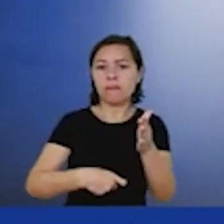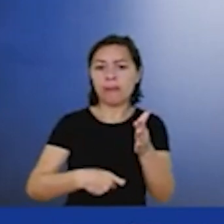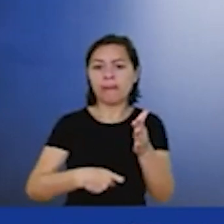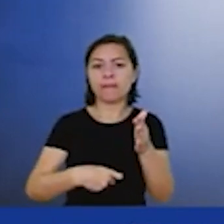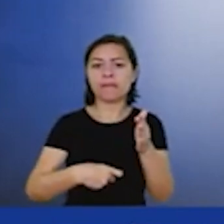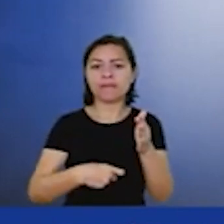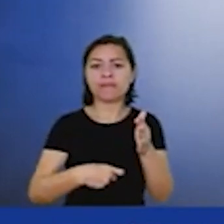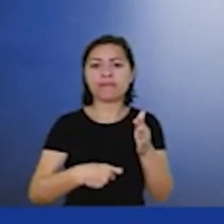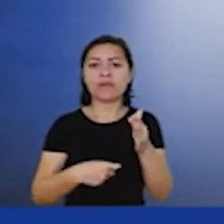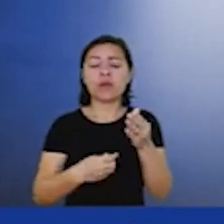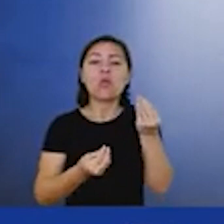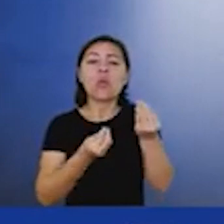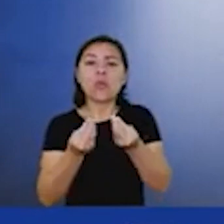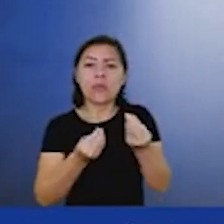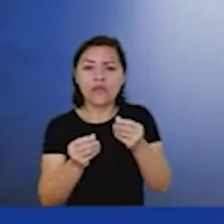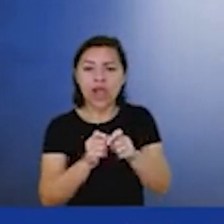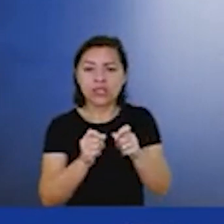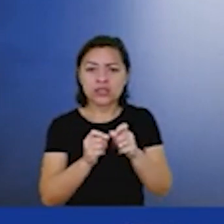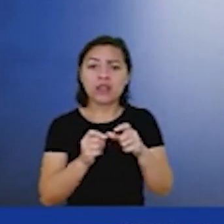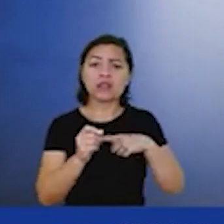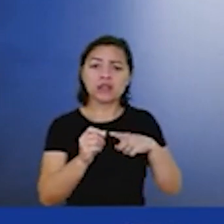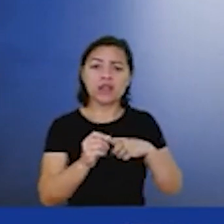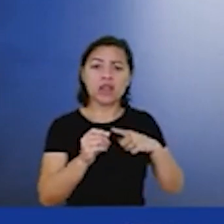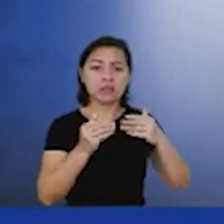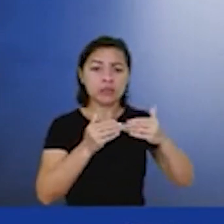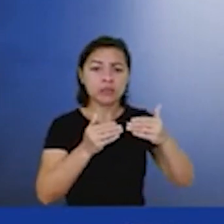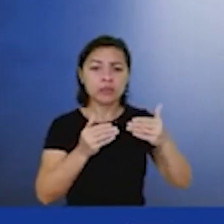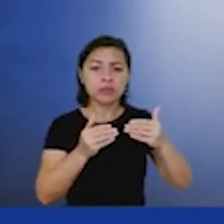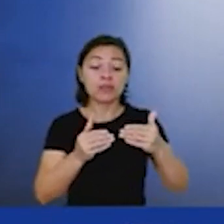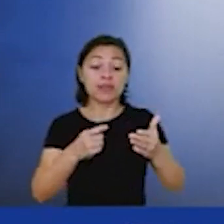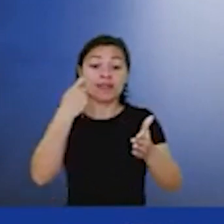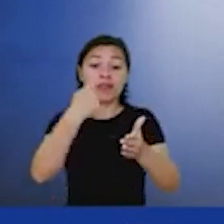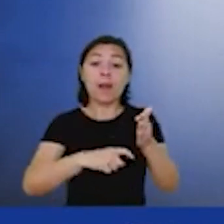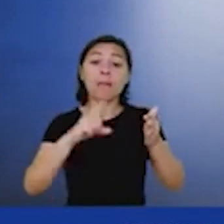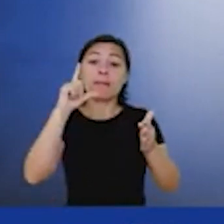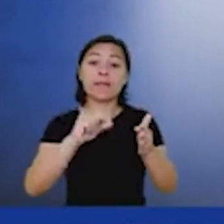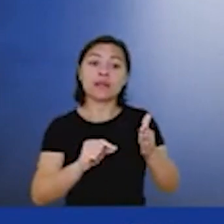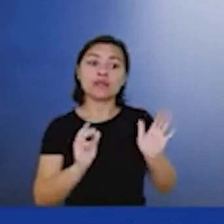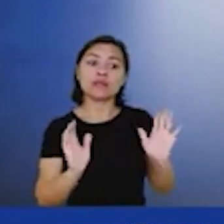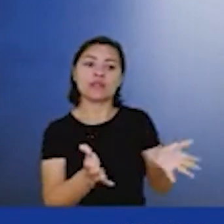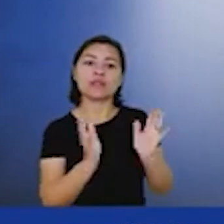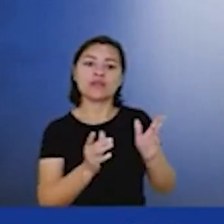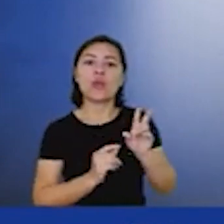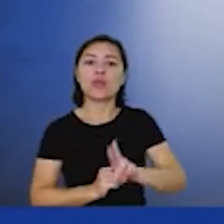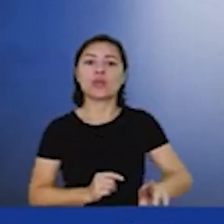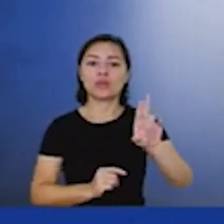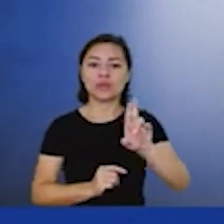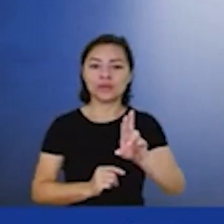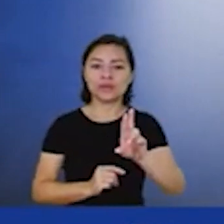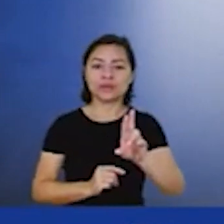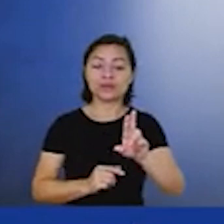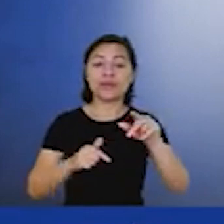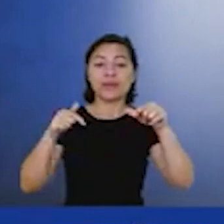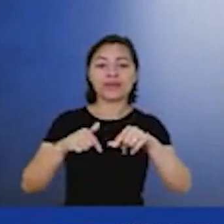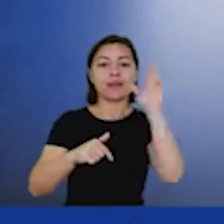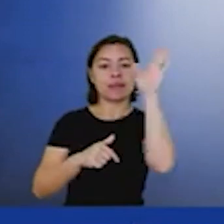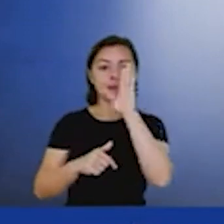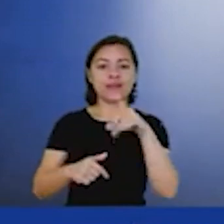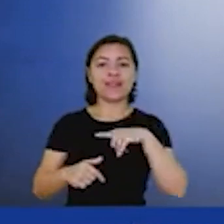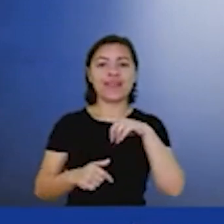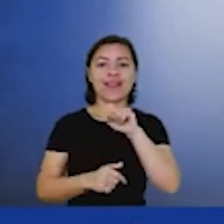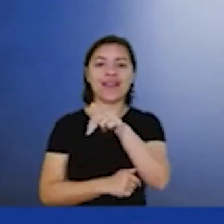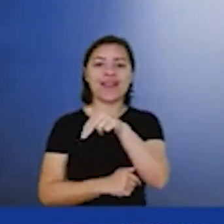mecanismos tarifários que incentivam a sua adoção então no Brasil a gente tem uma história de sucesso muito grande na ANEEL que